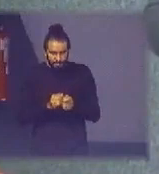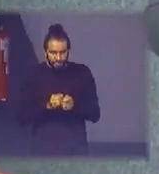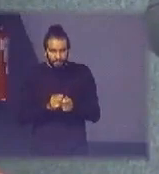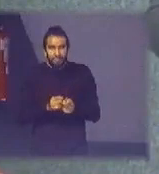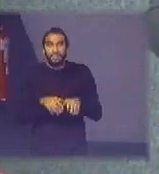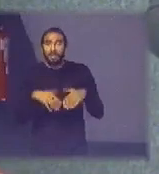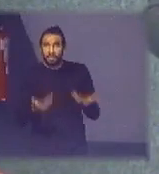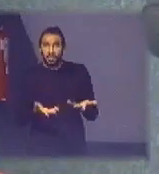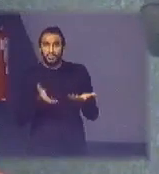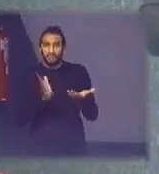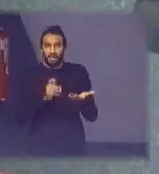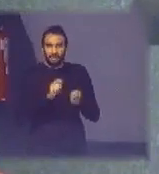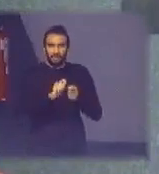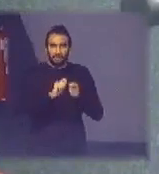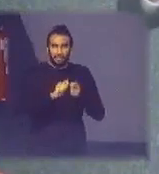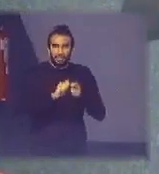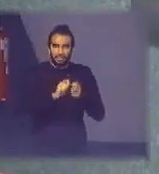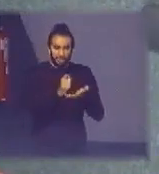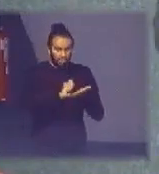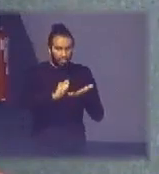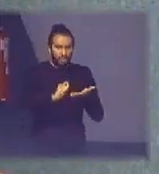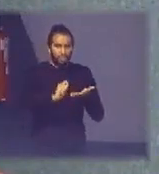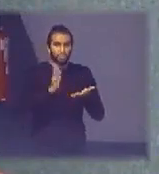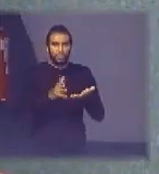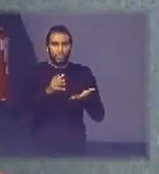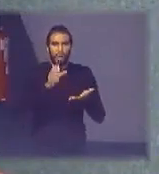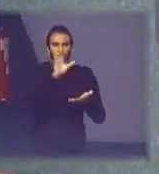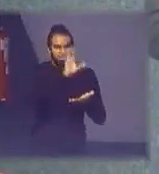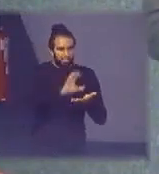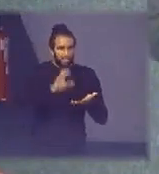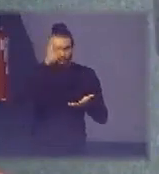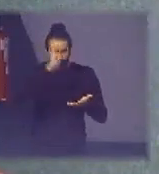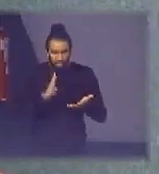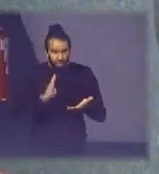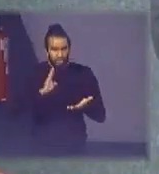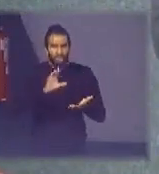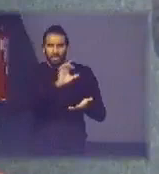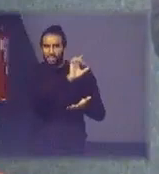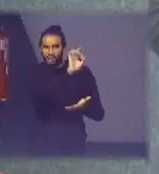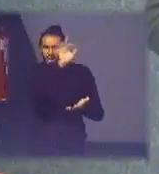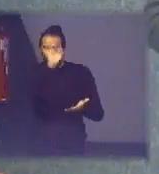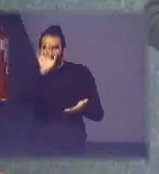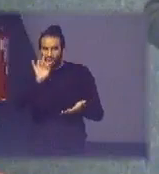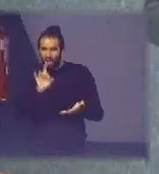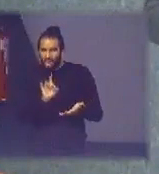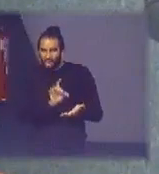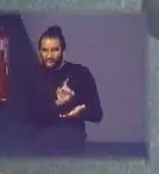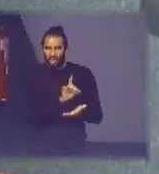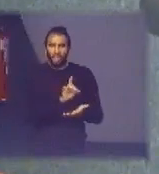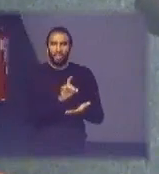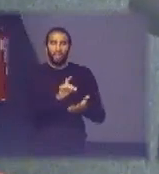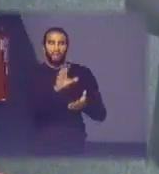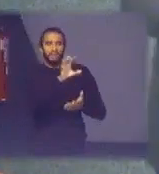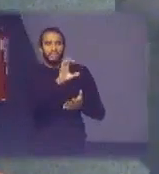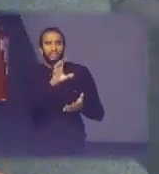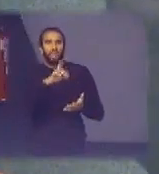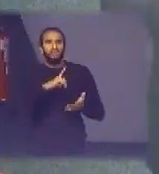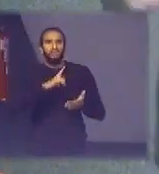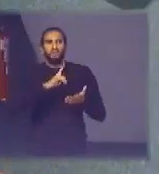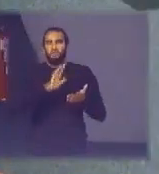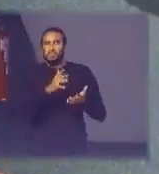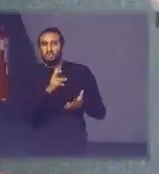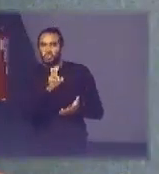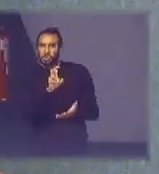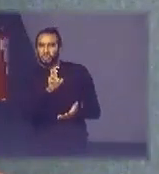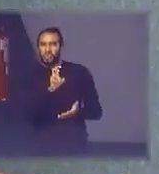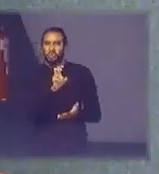atuação e cada estado vai ser contemplado dentro de um período de 4 a 5 anos então por isso que a gente